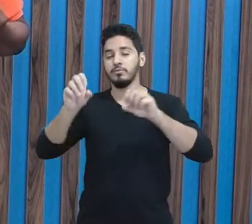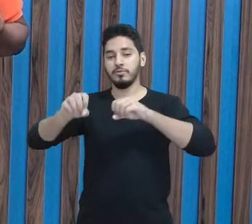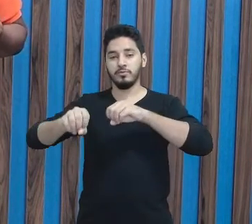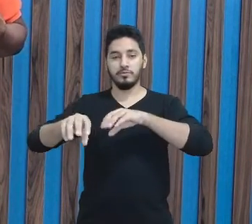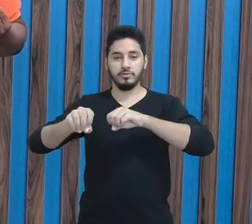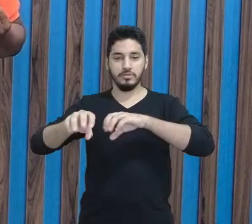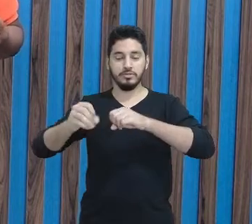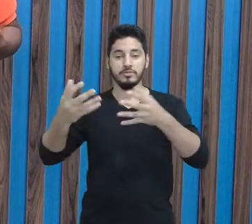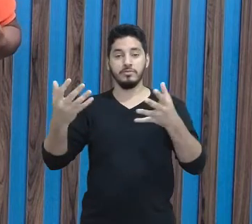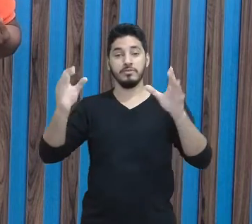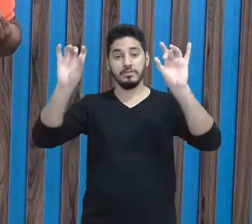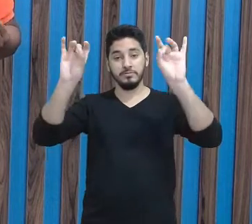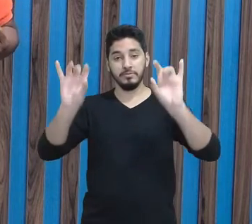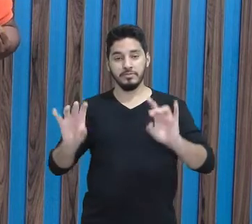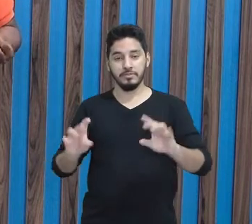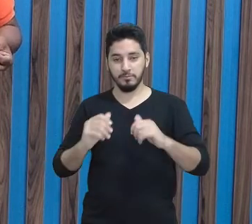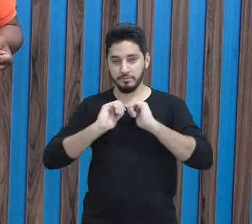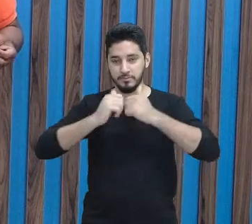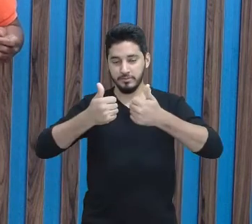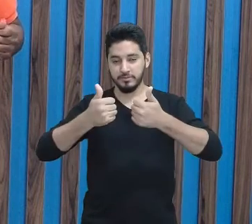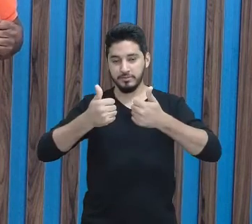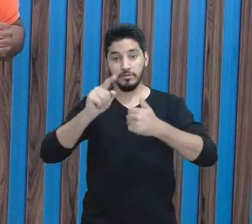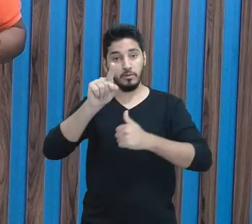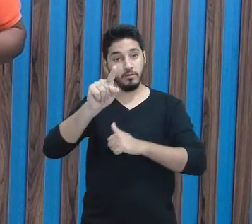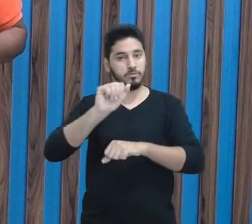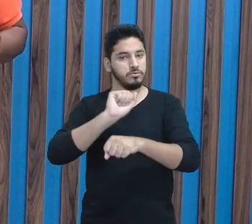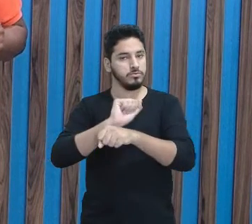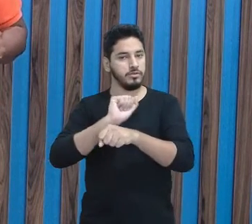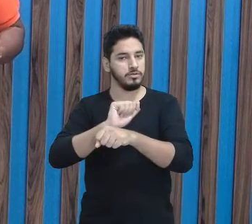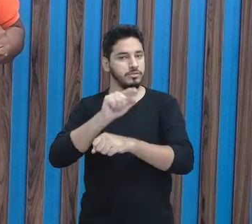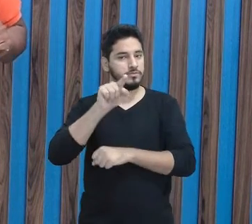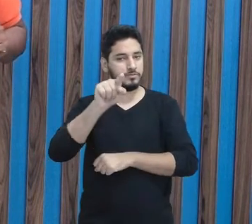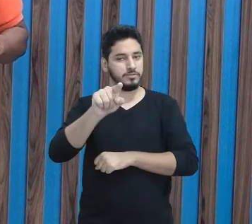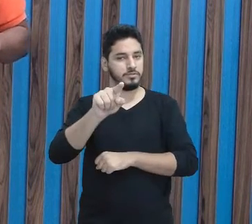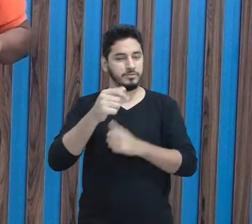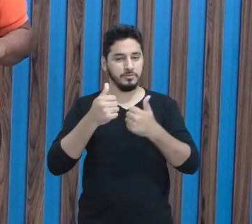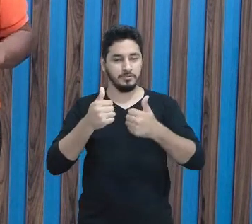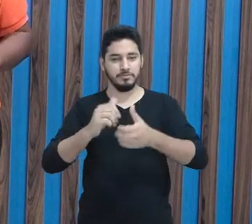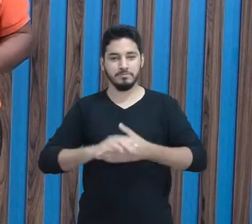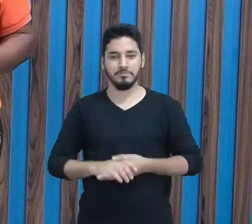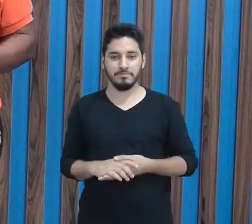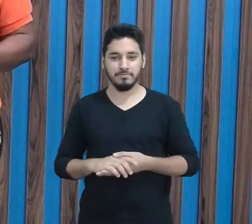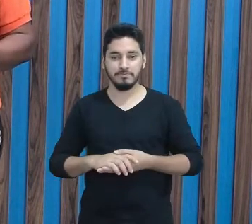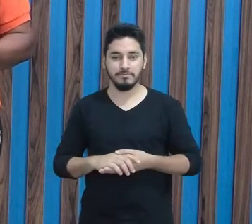educação especial. Eu aguardo vocês no nosso próximo momento.